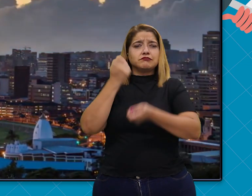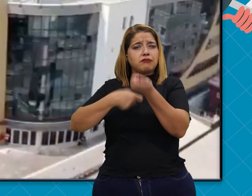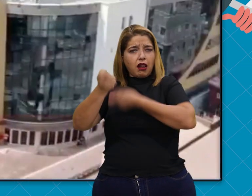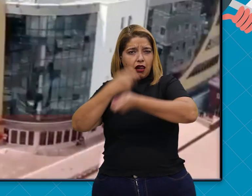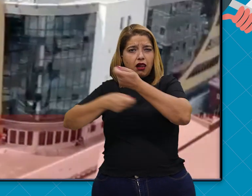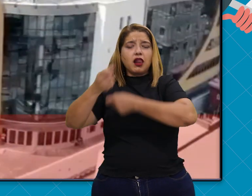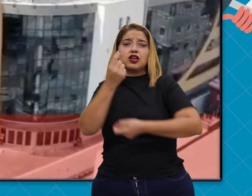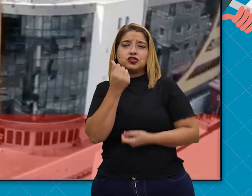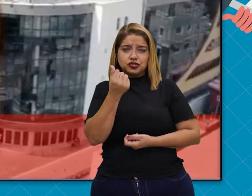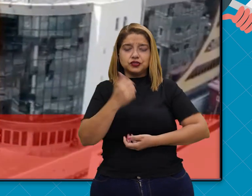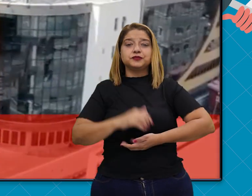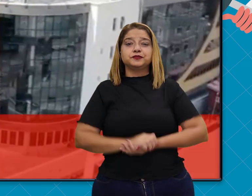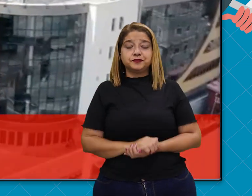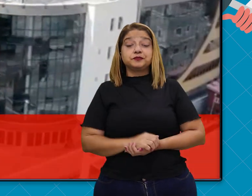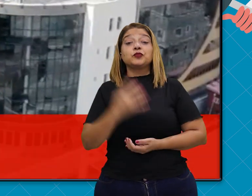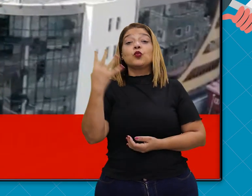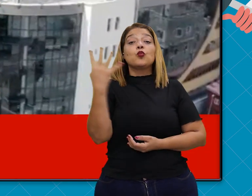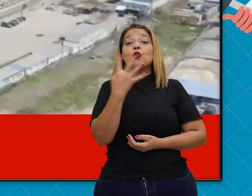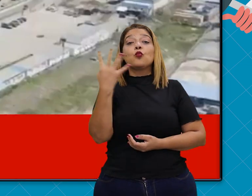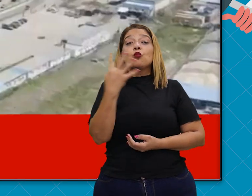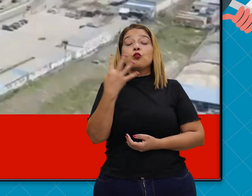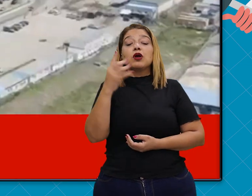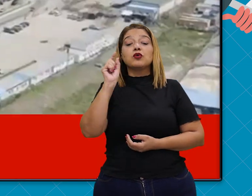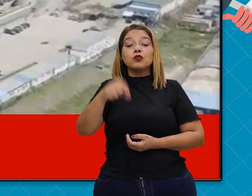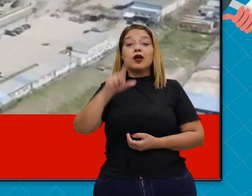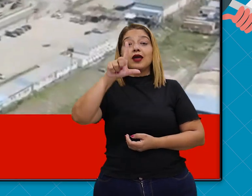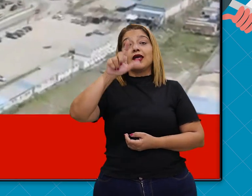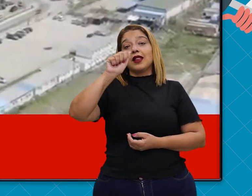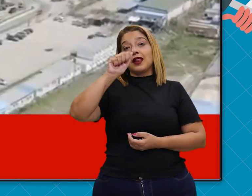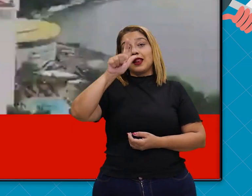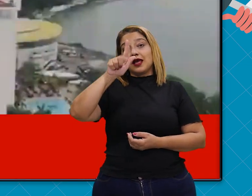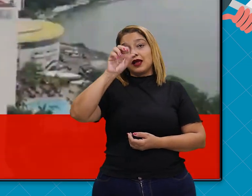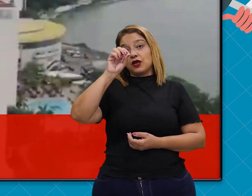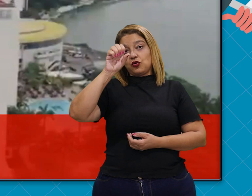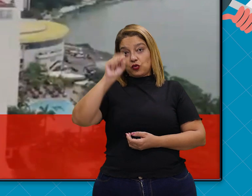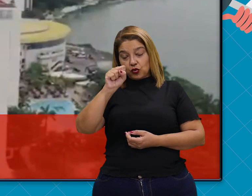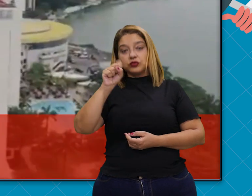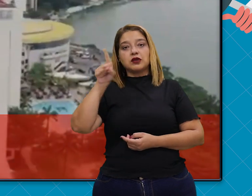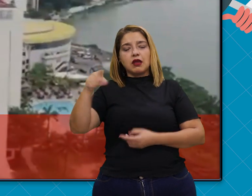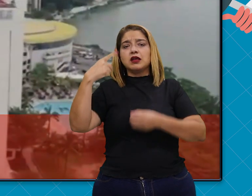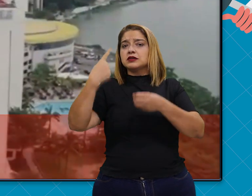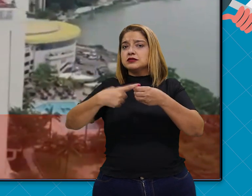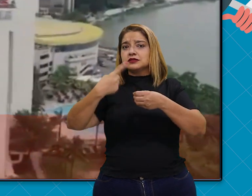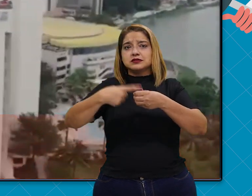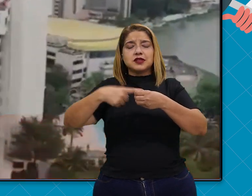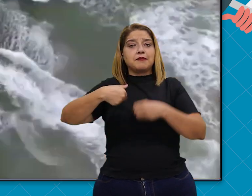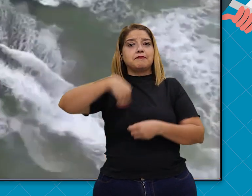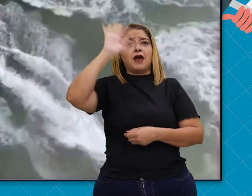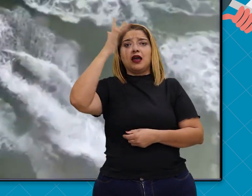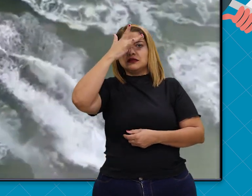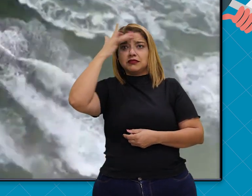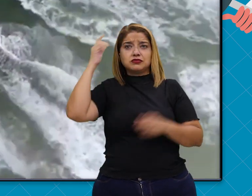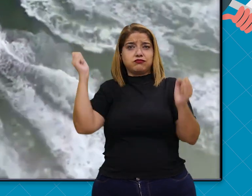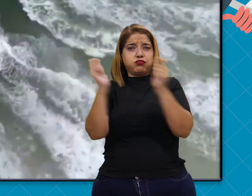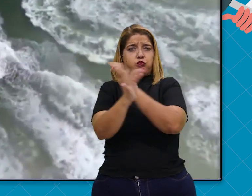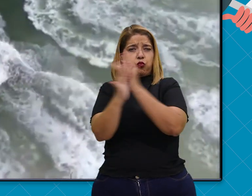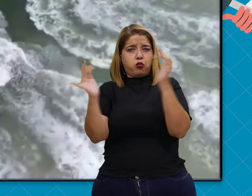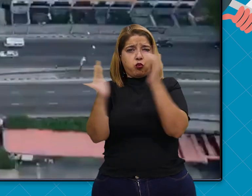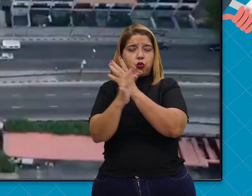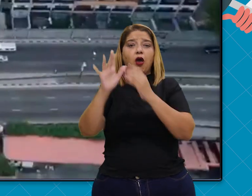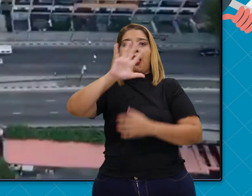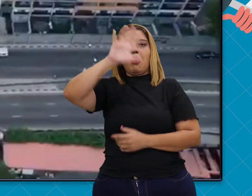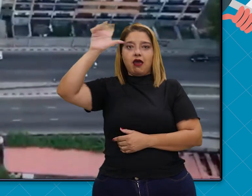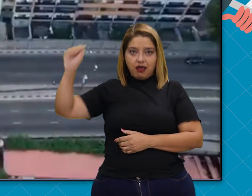dólares. Em quarto lugar, temos Lagos. Lagos é a cidade mais populosa da África.